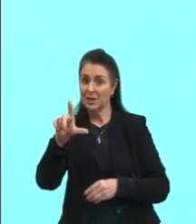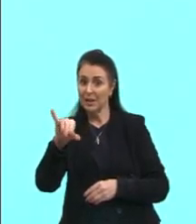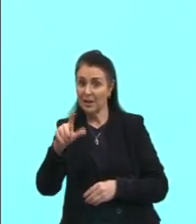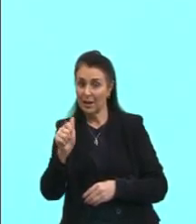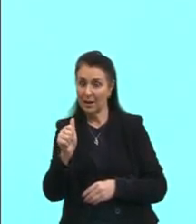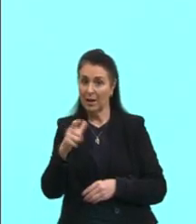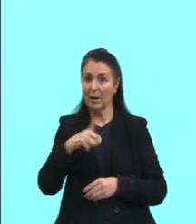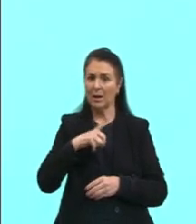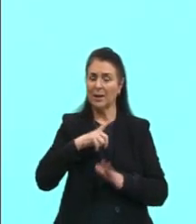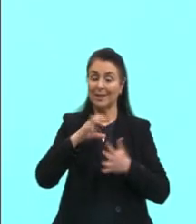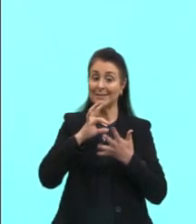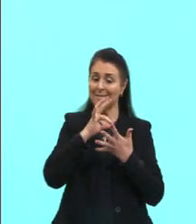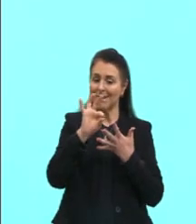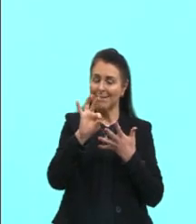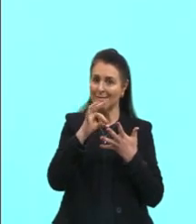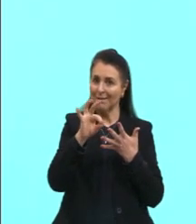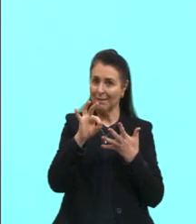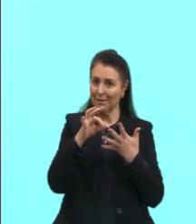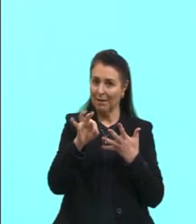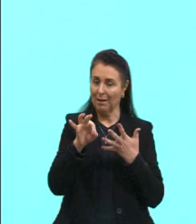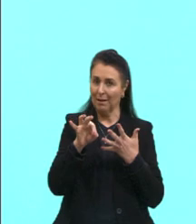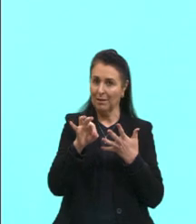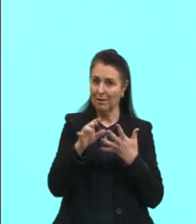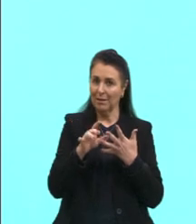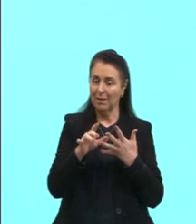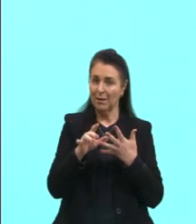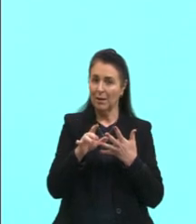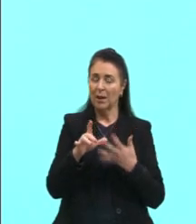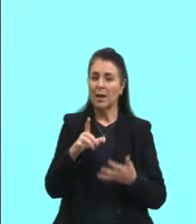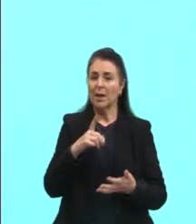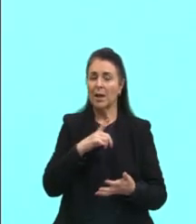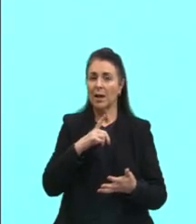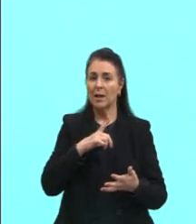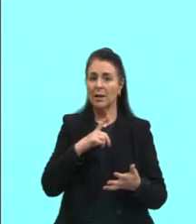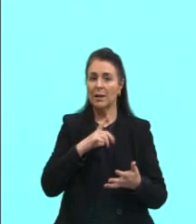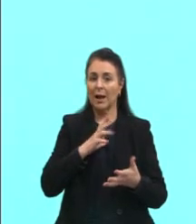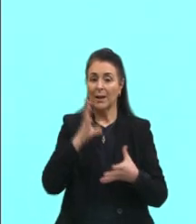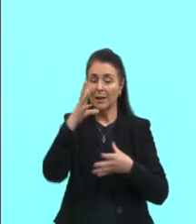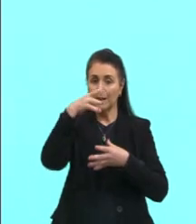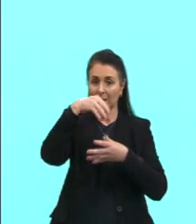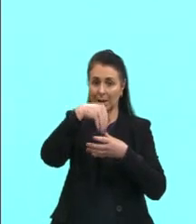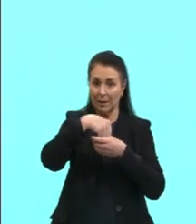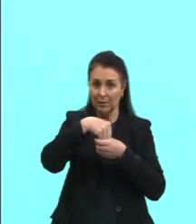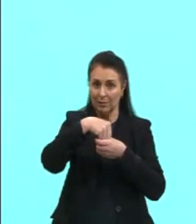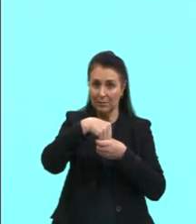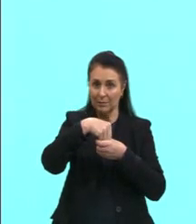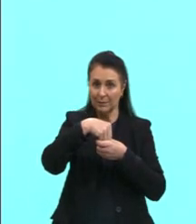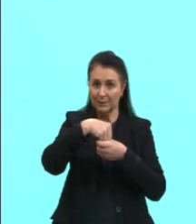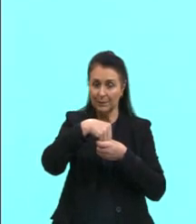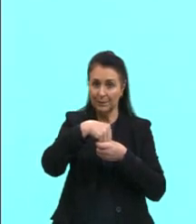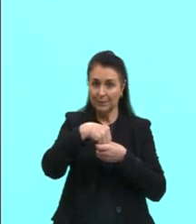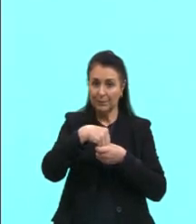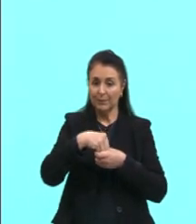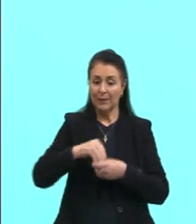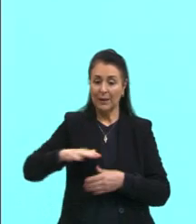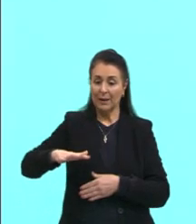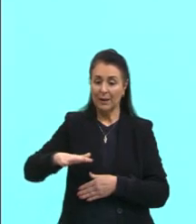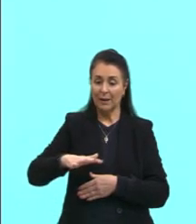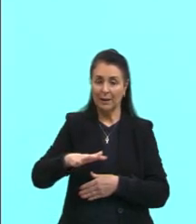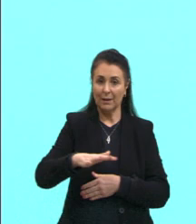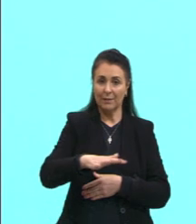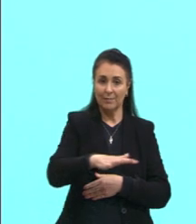destacado. Ele vai estar incluindo, olha só. Répteis,